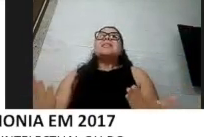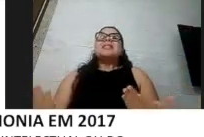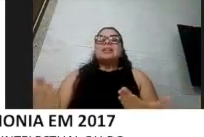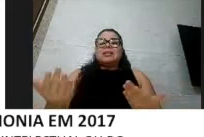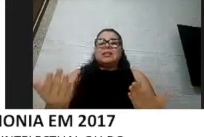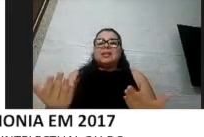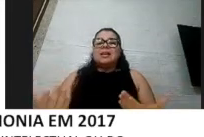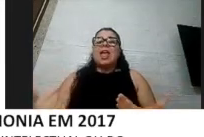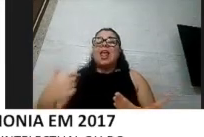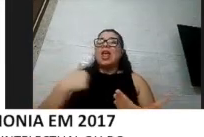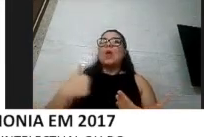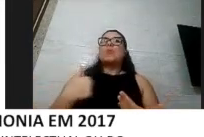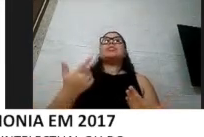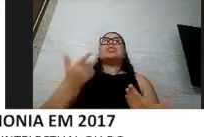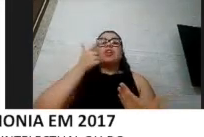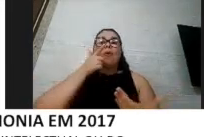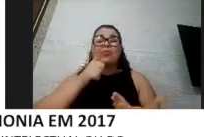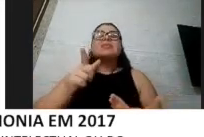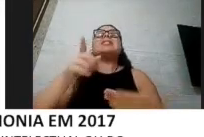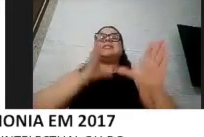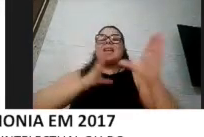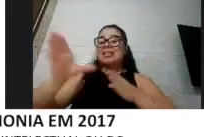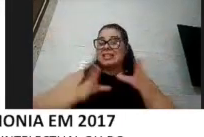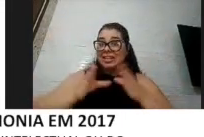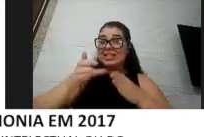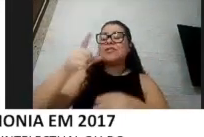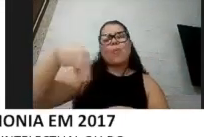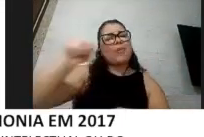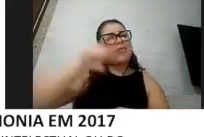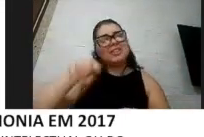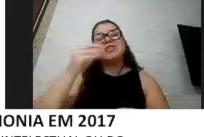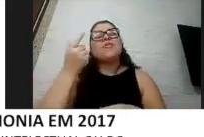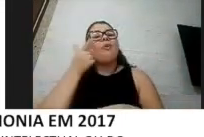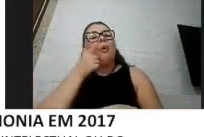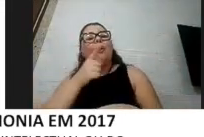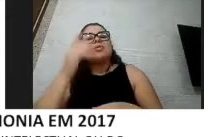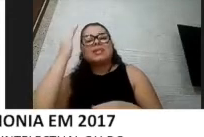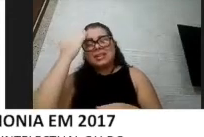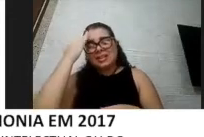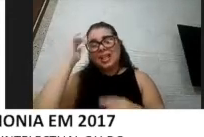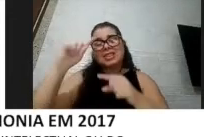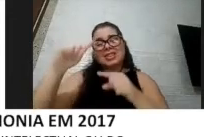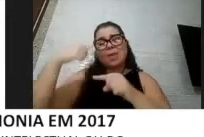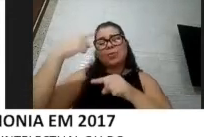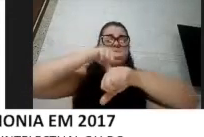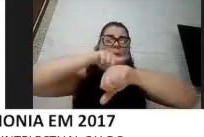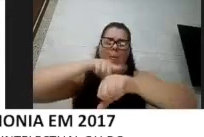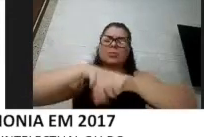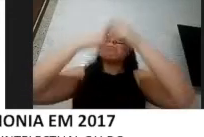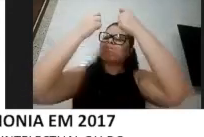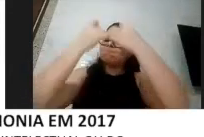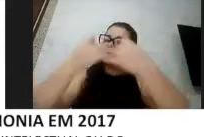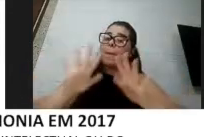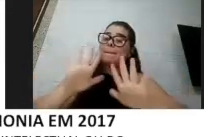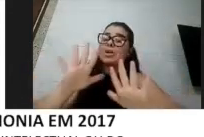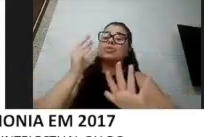sendo aqui um pouco acessível para vocês, para que vocês entendam, a gente vai ter tempo depois para esclarecer, mas eu tentei fazer